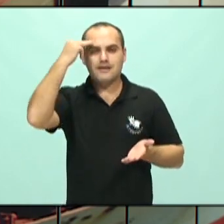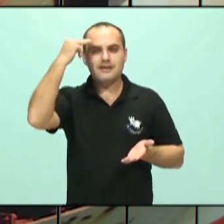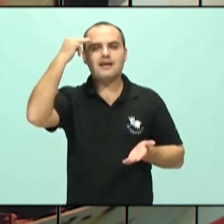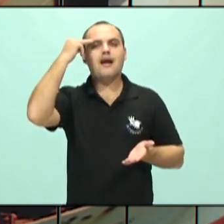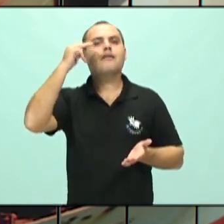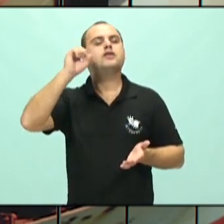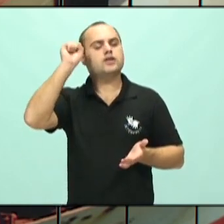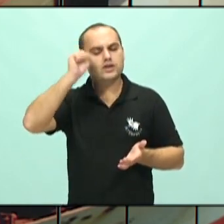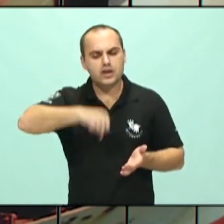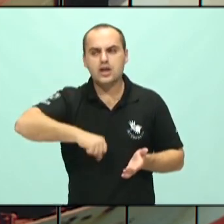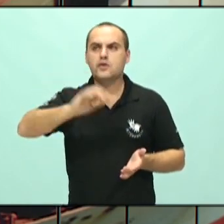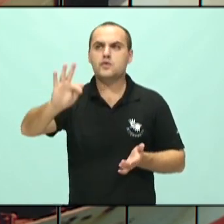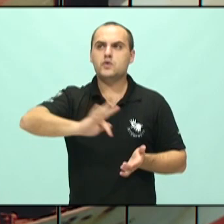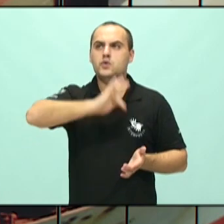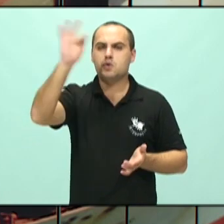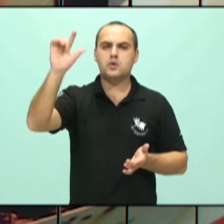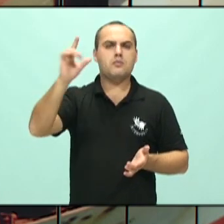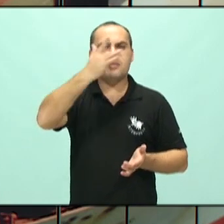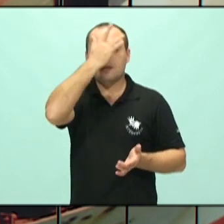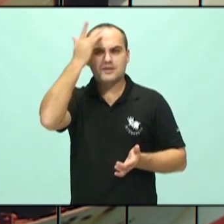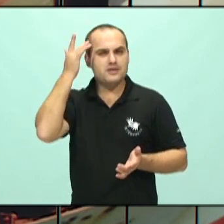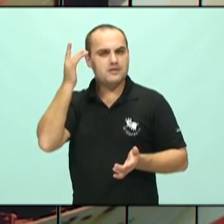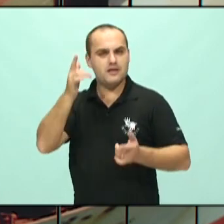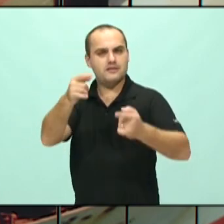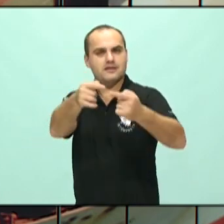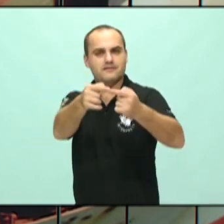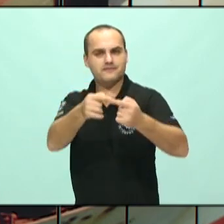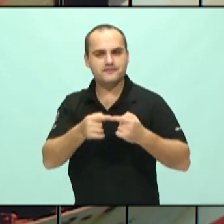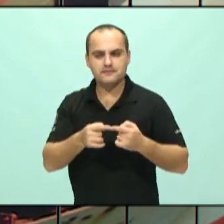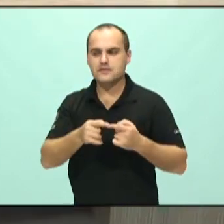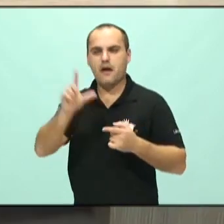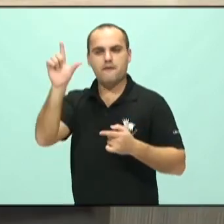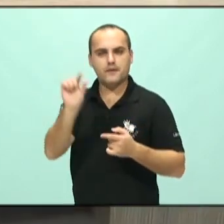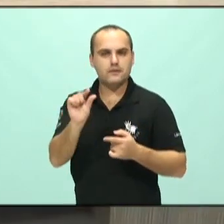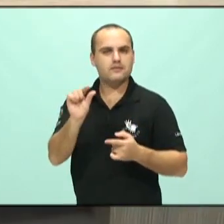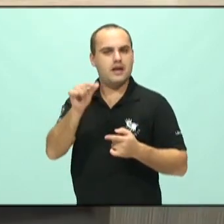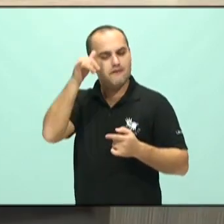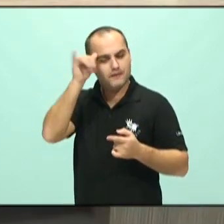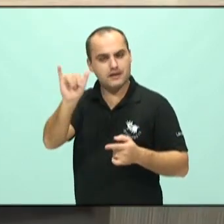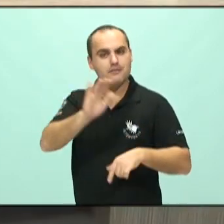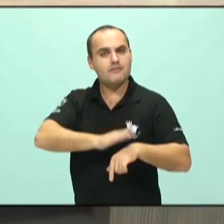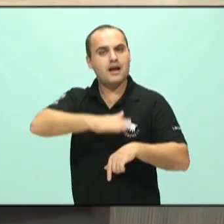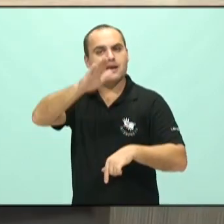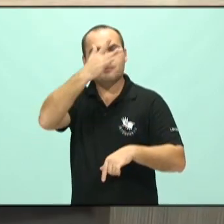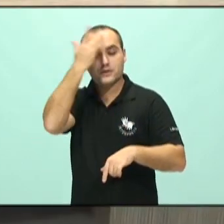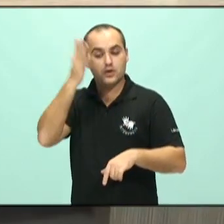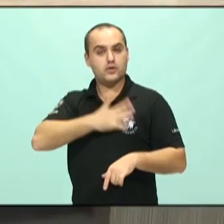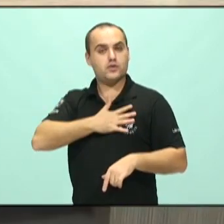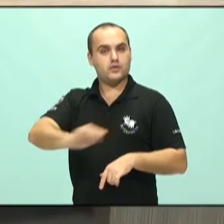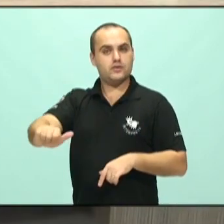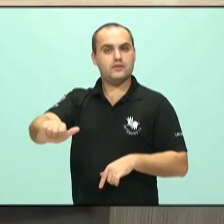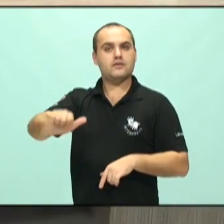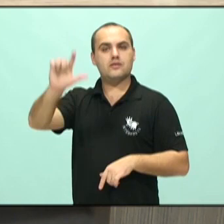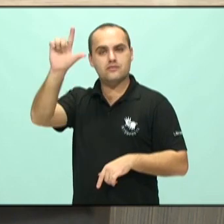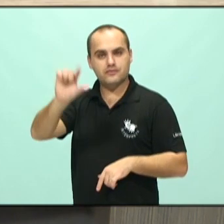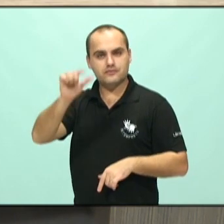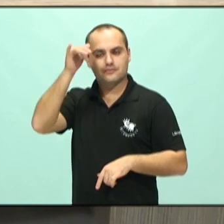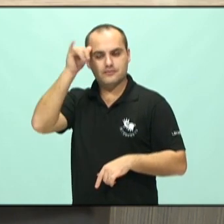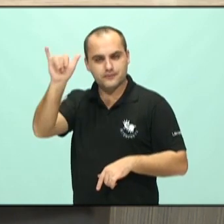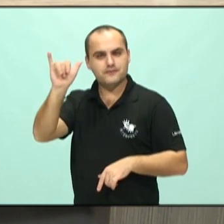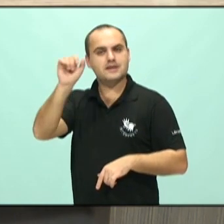déficit de afastamentos, né? De internações, de suicídio. Então, é um investimento que vale muito a pena.